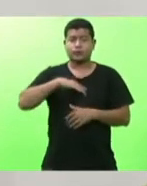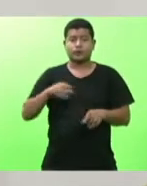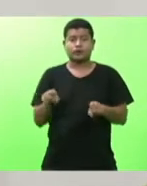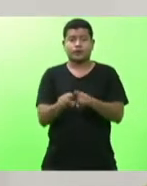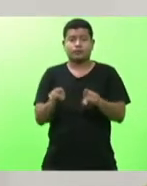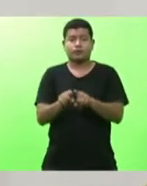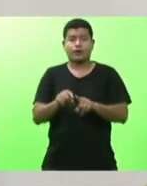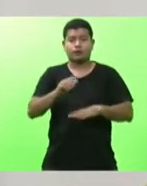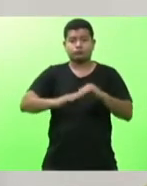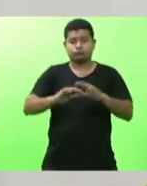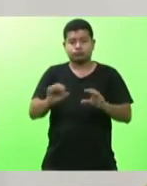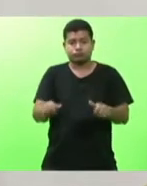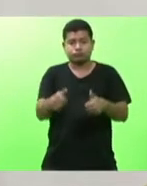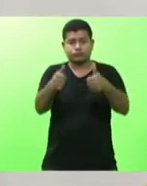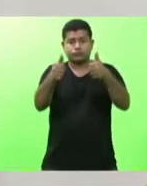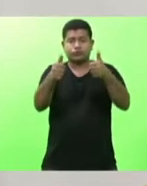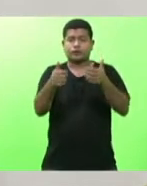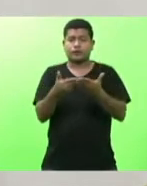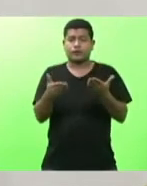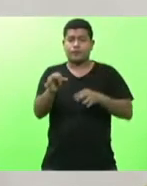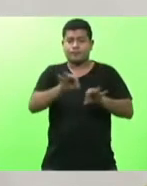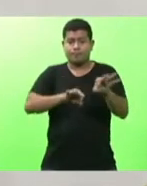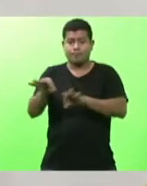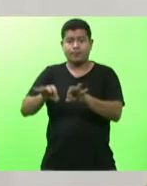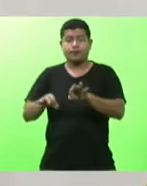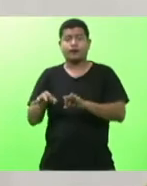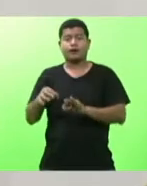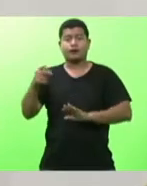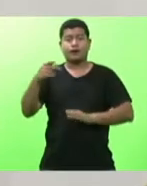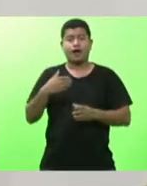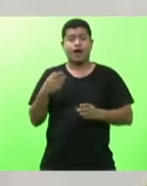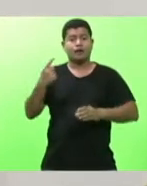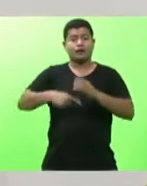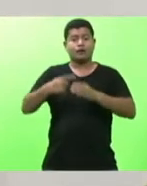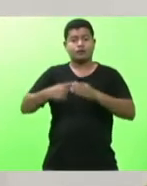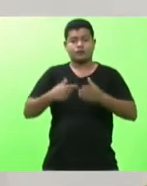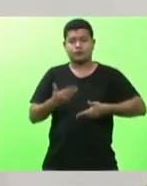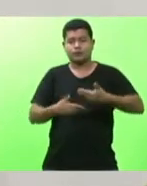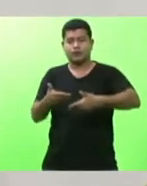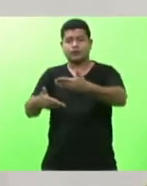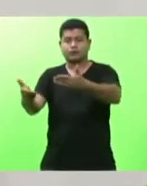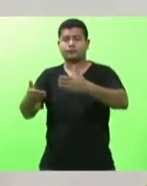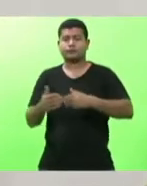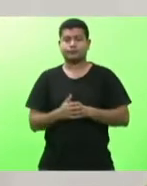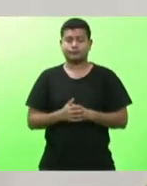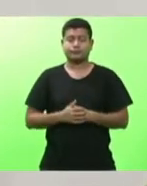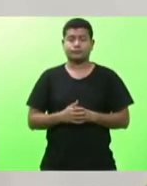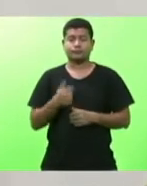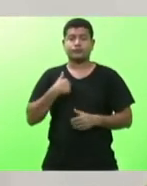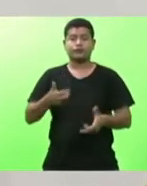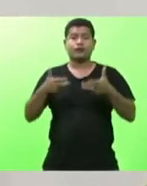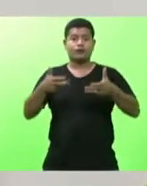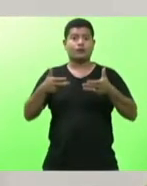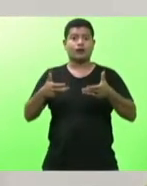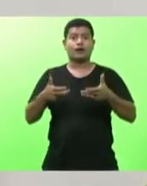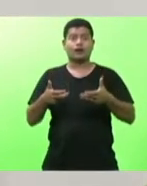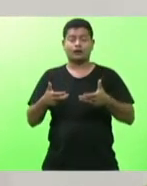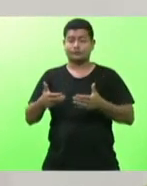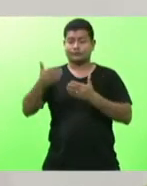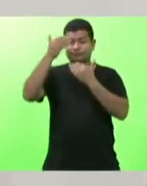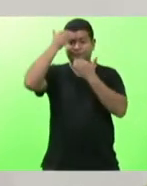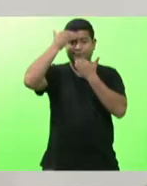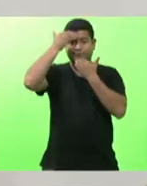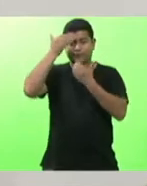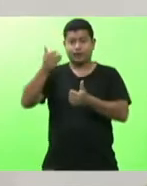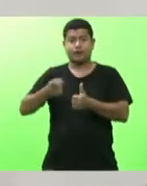sofreu aqui no parlamento nas comissões em que ele passou. E eu quero muito, muito, muito, muito, muito agradecer primeiro